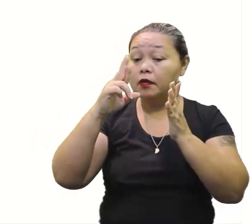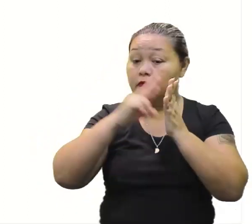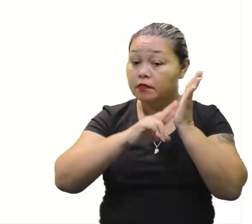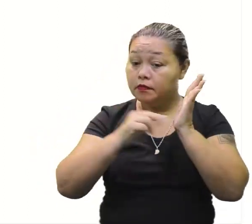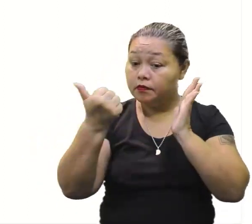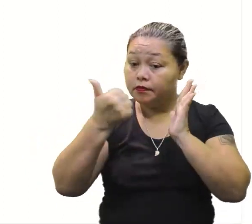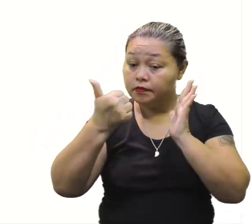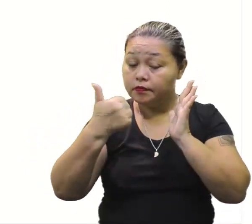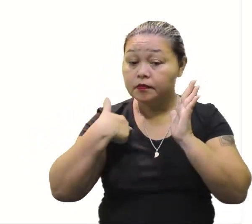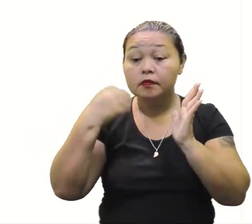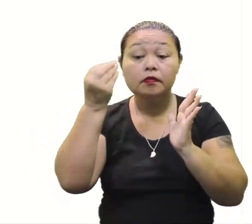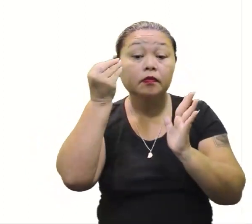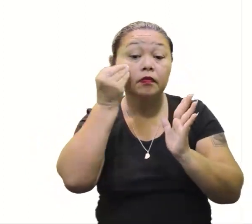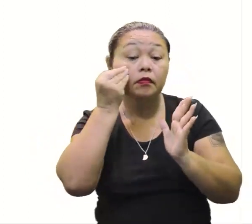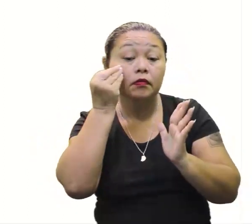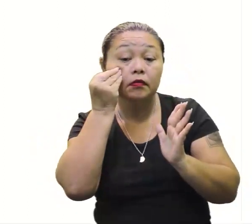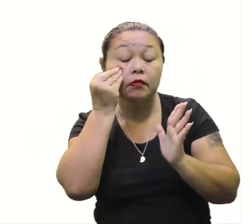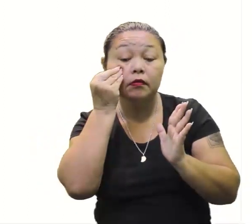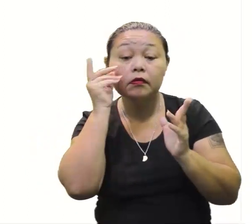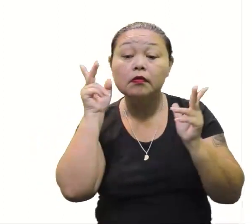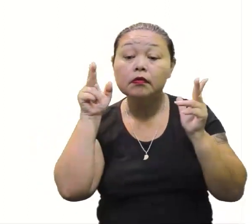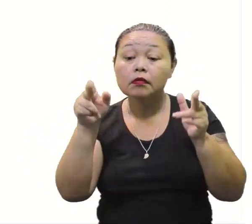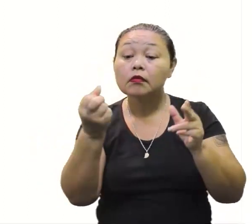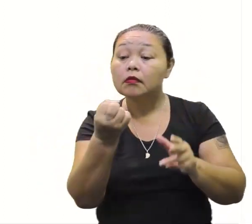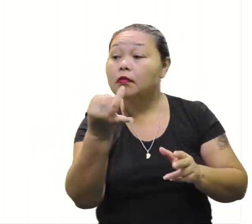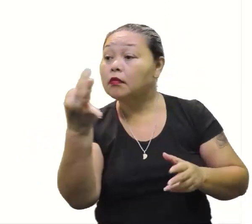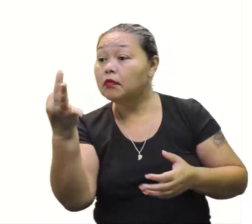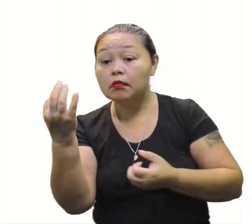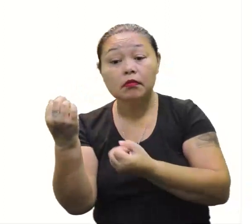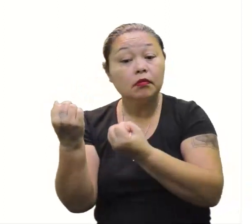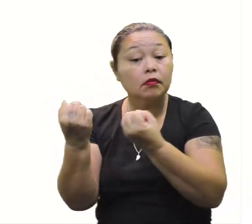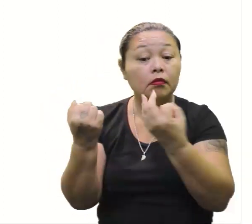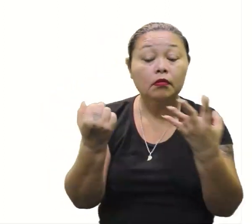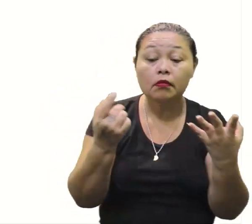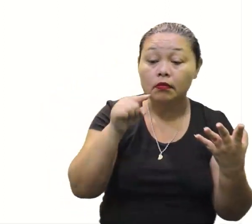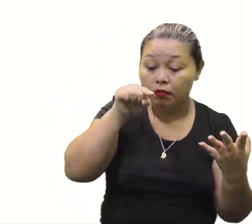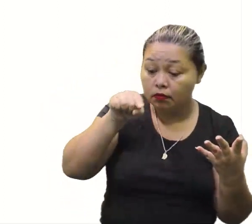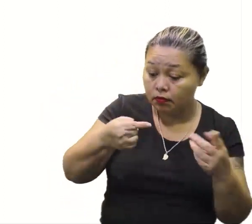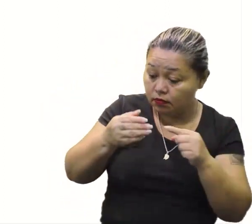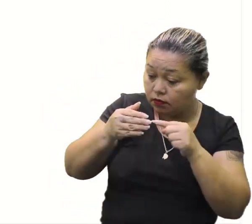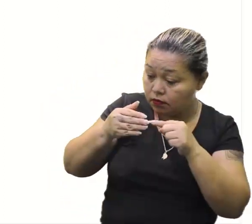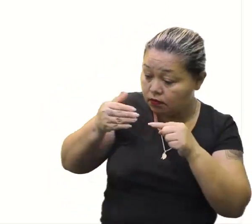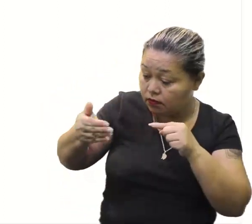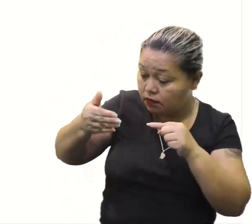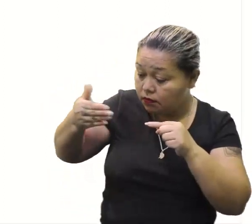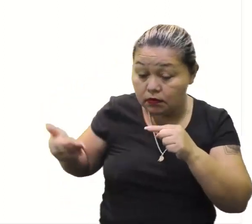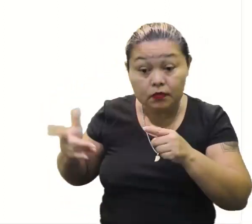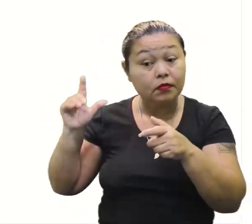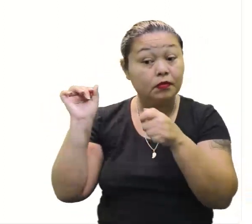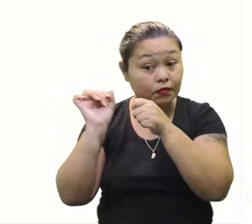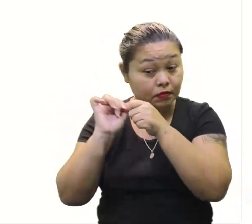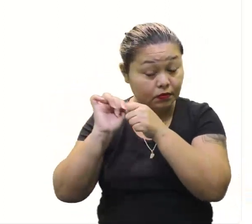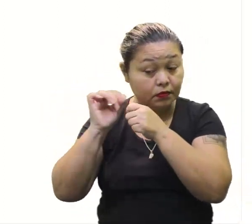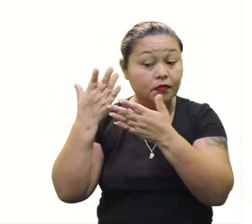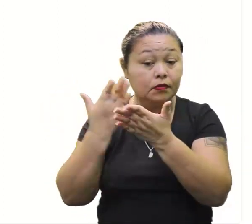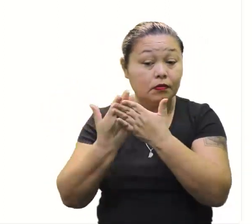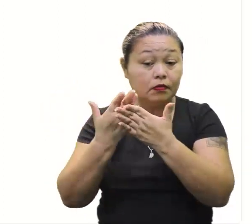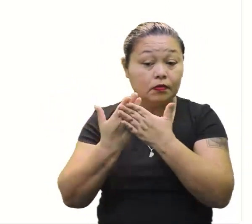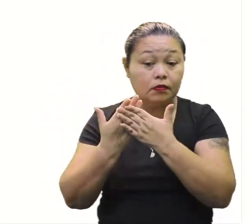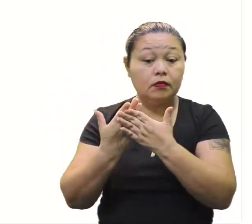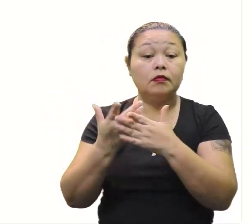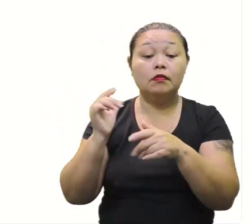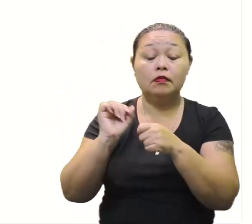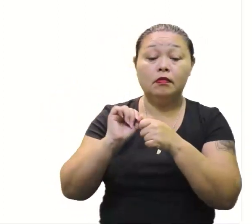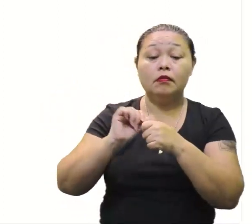verificar se os números têm a mesma quantidade de casas decimais. E a gente fez isso na aula, né? Olha lá, temos